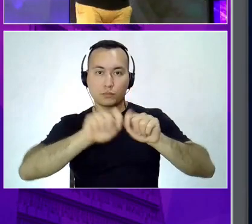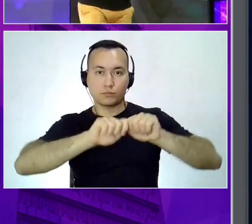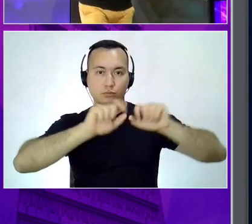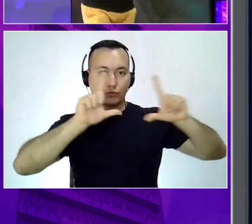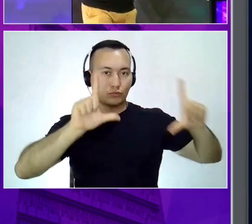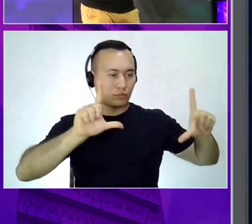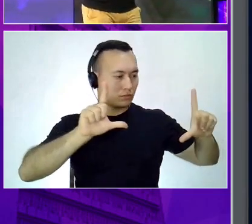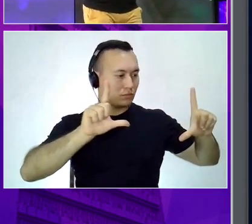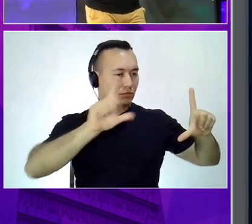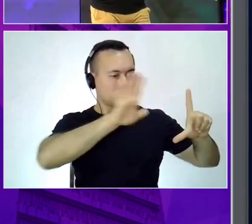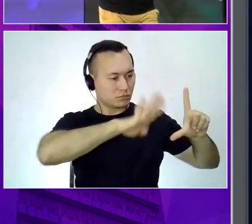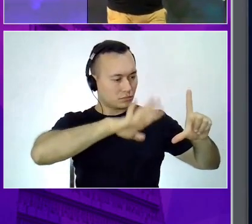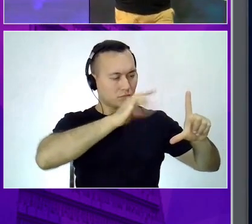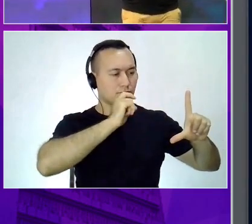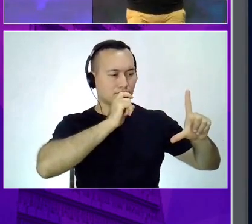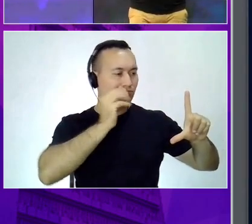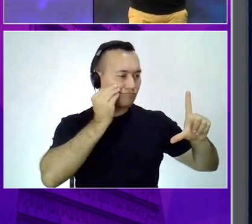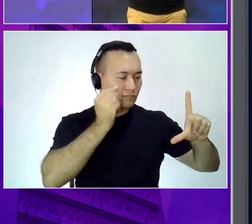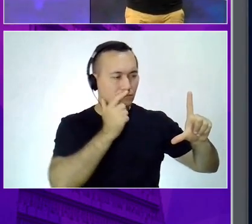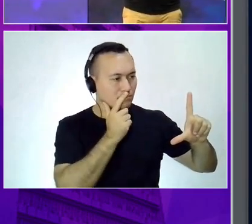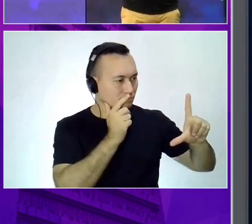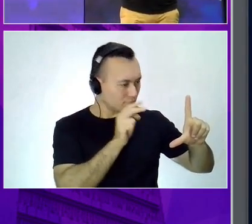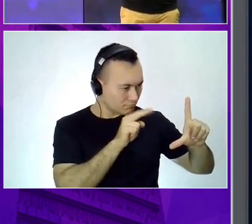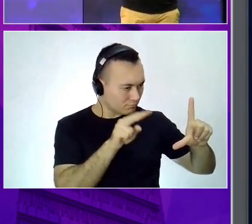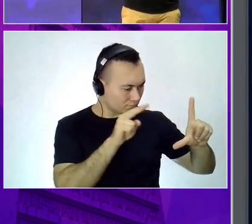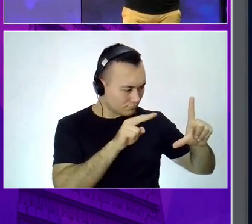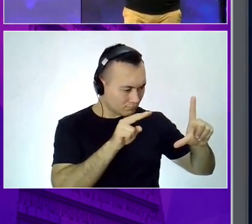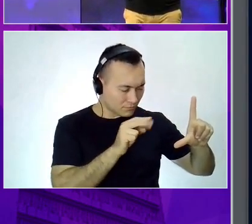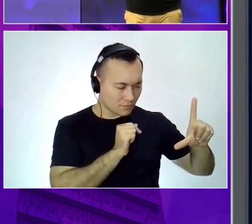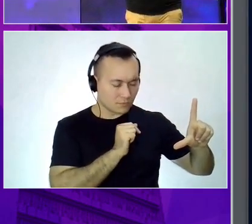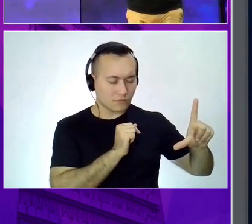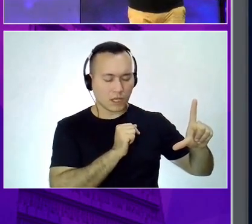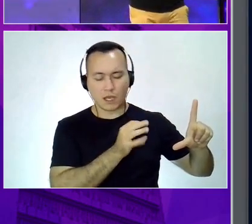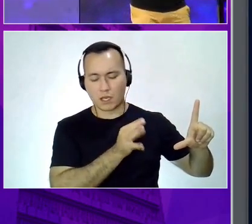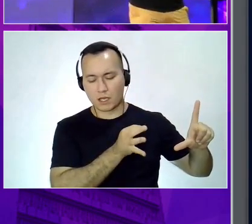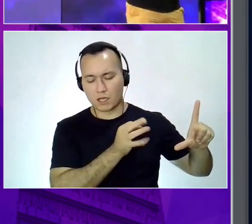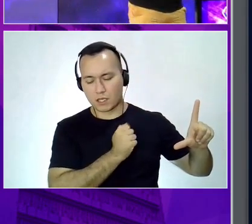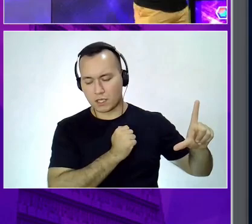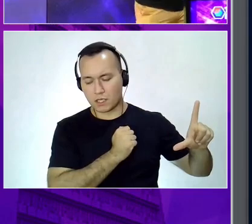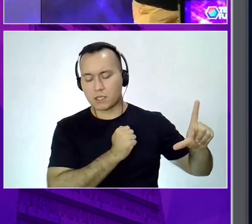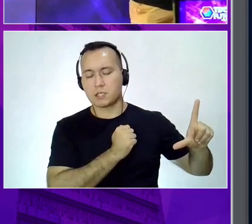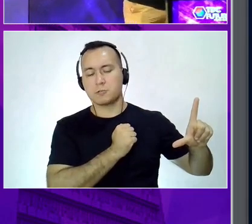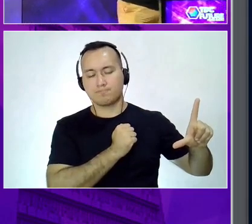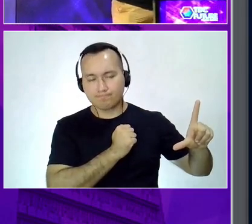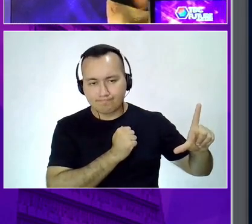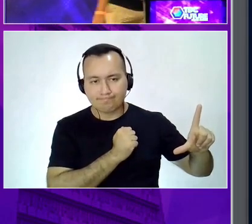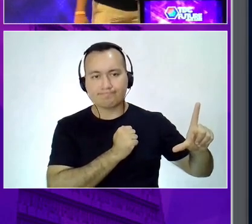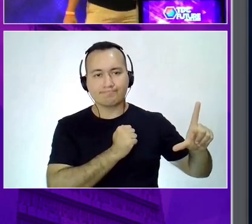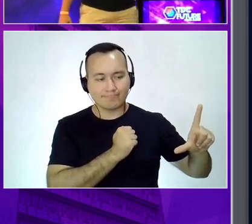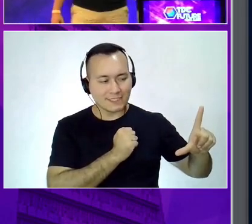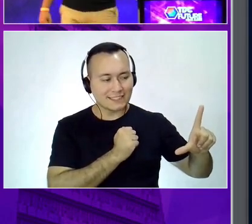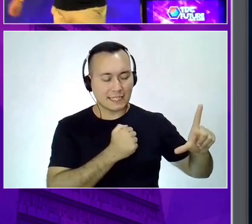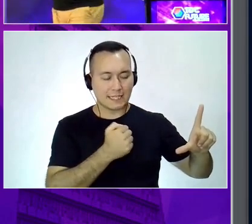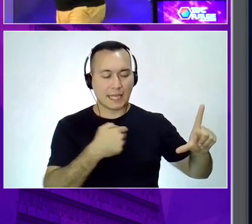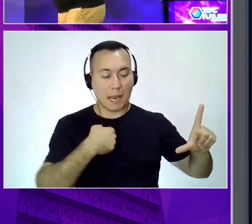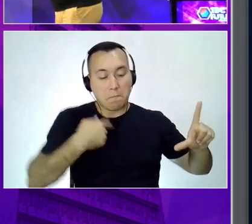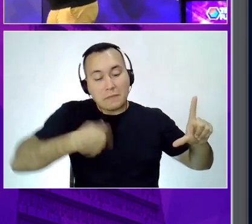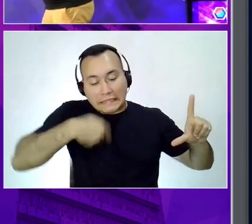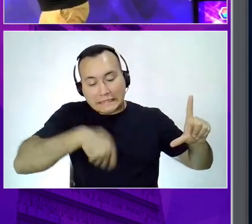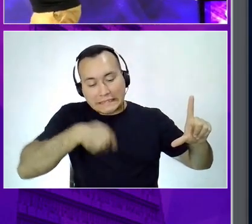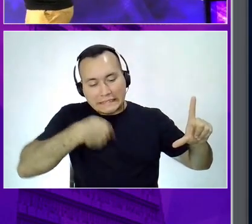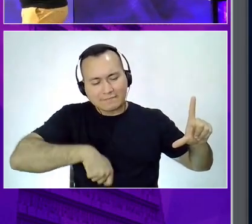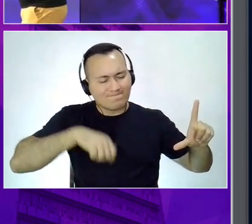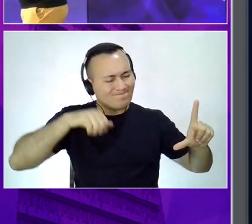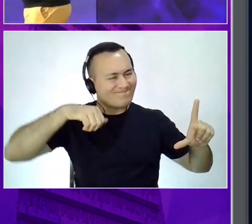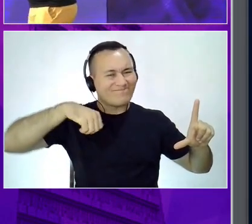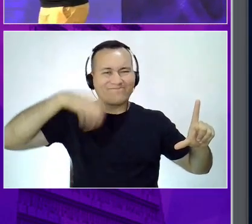apontar pra você quais são as três áreas de maior necessidade de atenção. Então, nesse exemplo